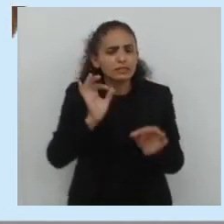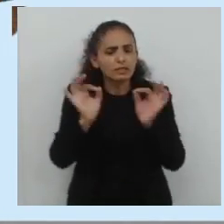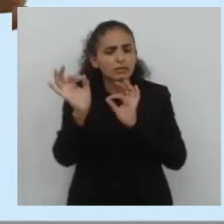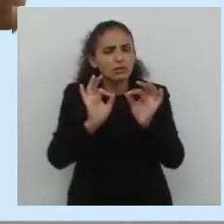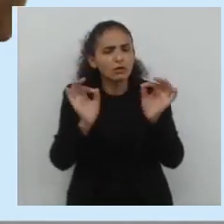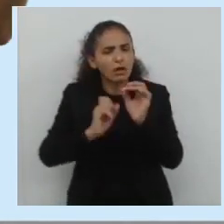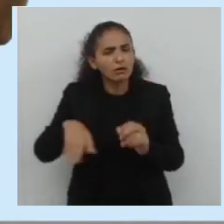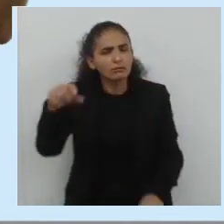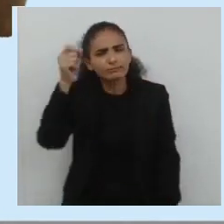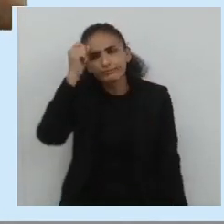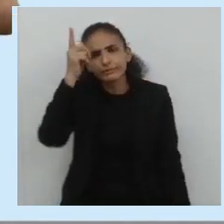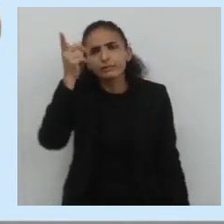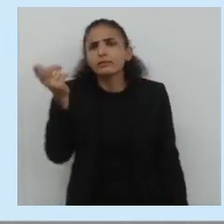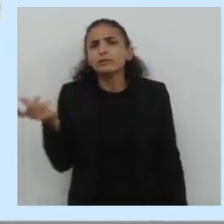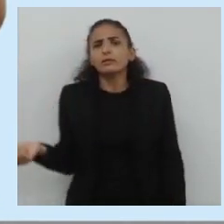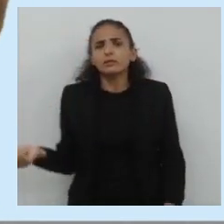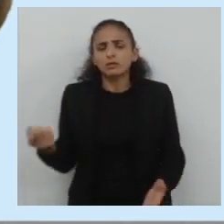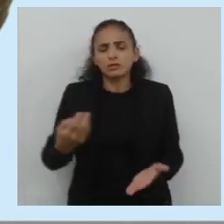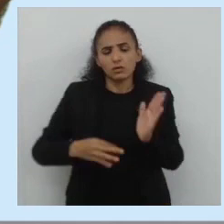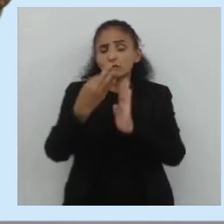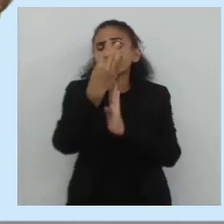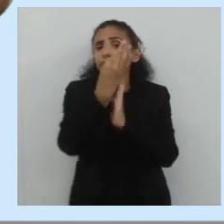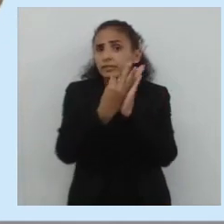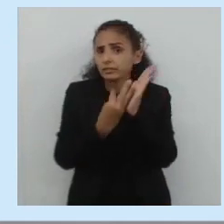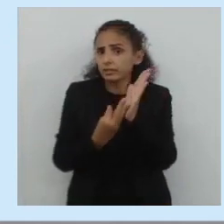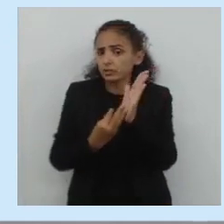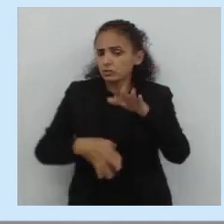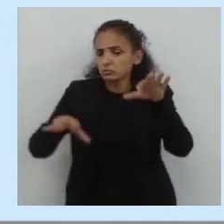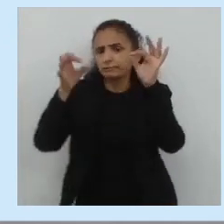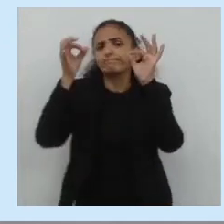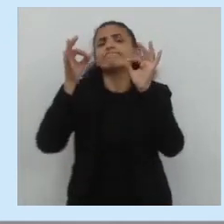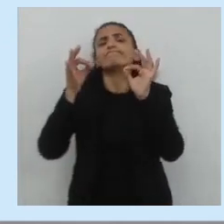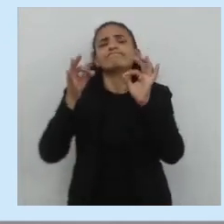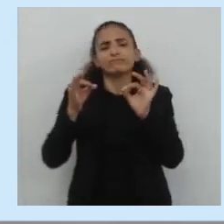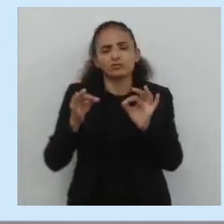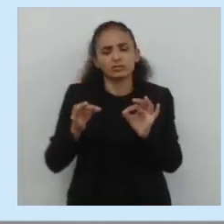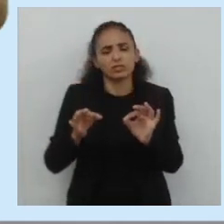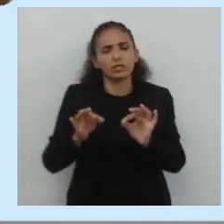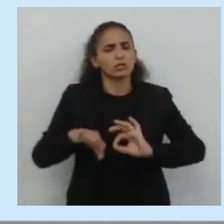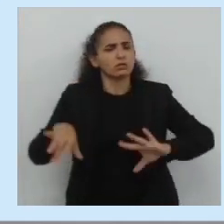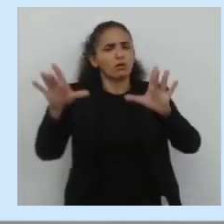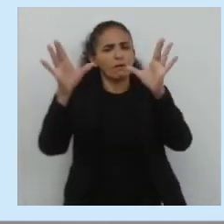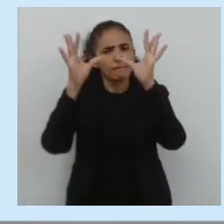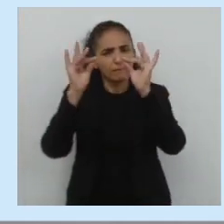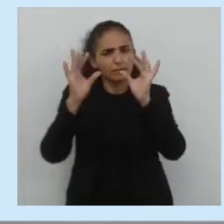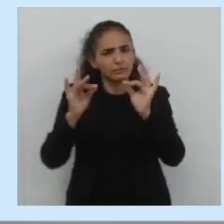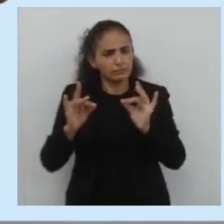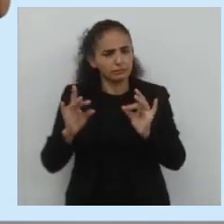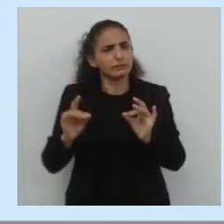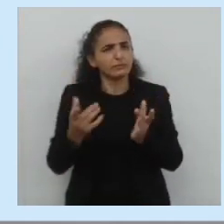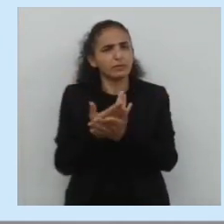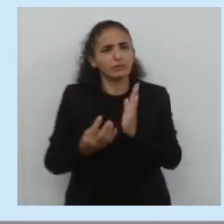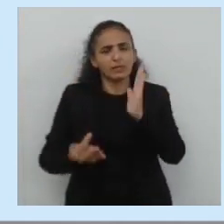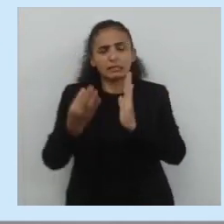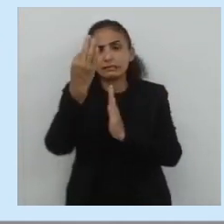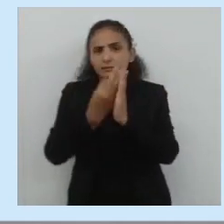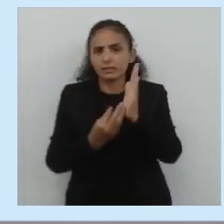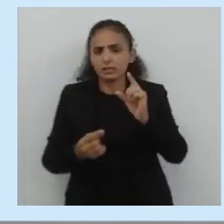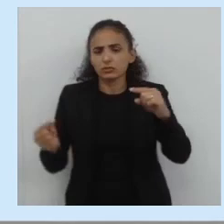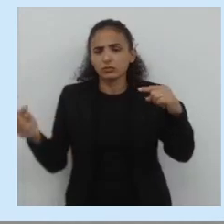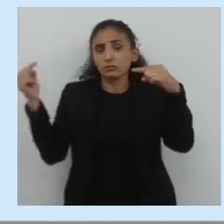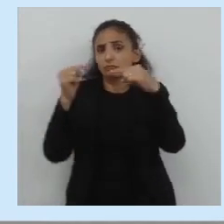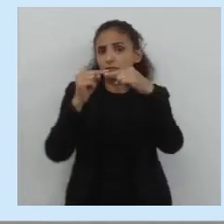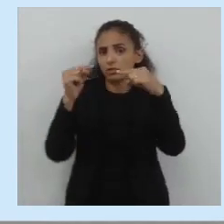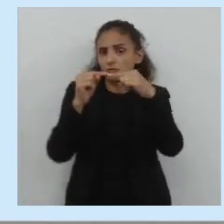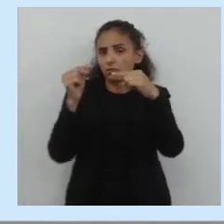ao jogo da ideia, ao seu texto ser mais aceito, aceitável. Por isso que textualidade, coesão,